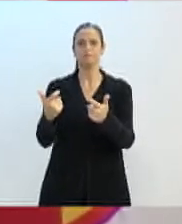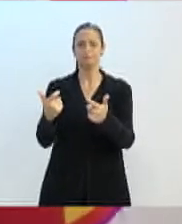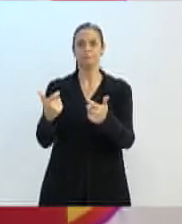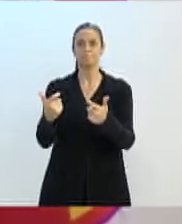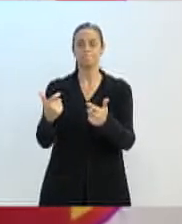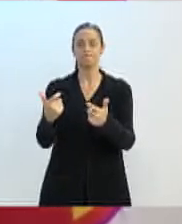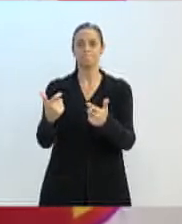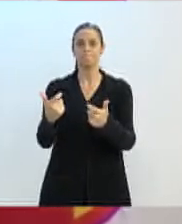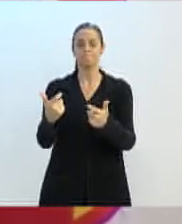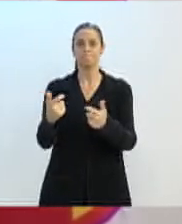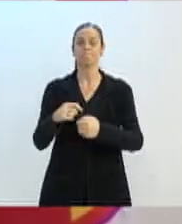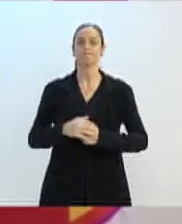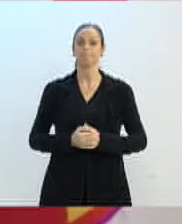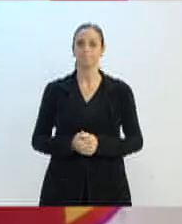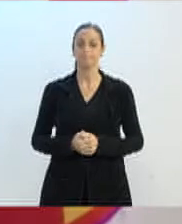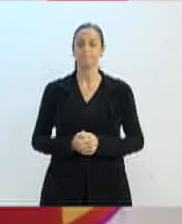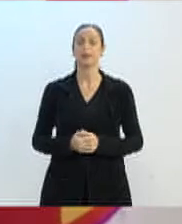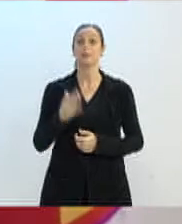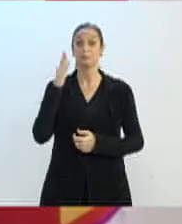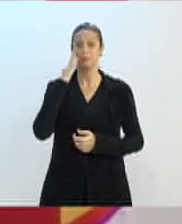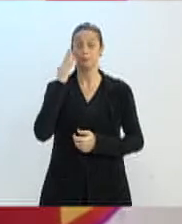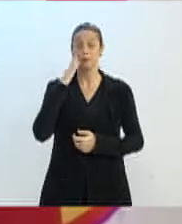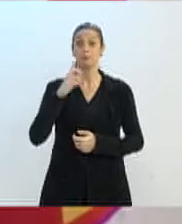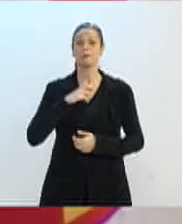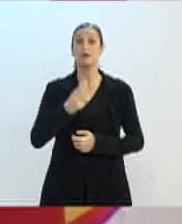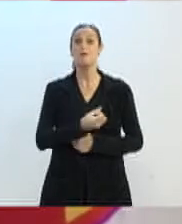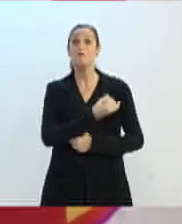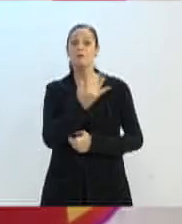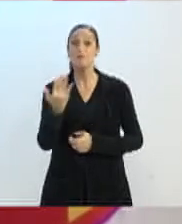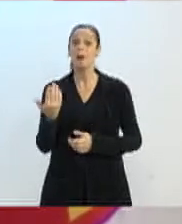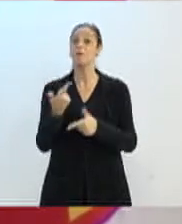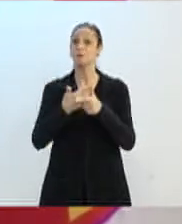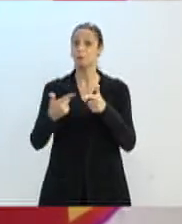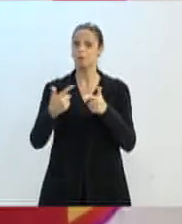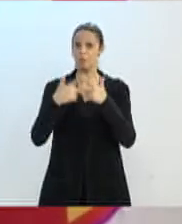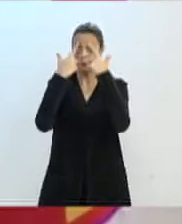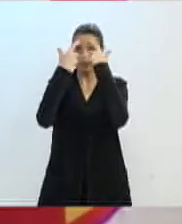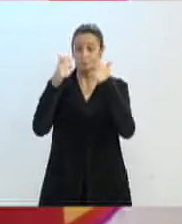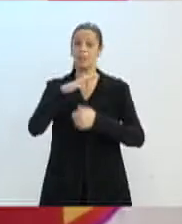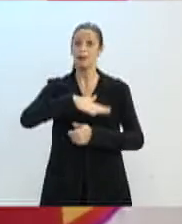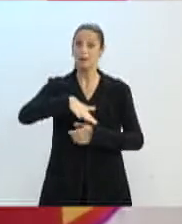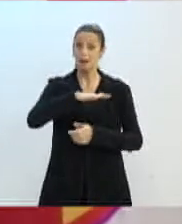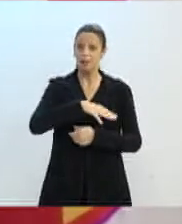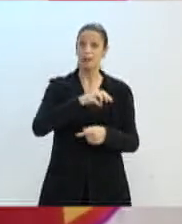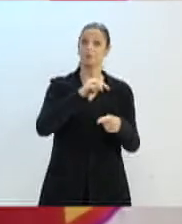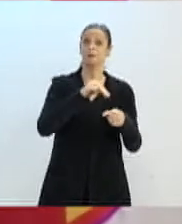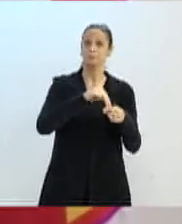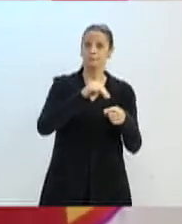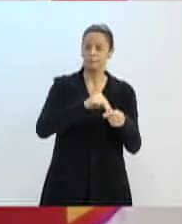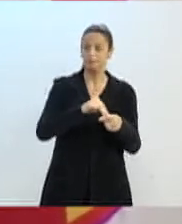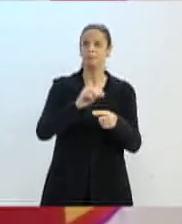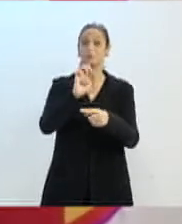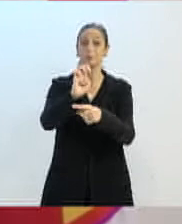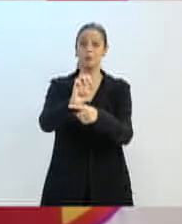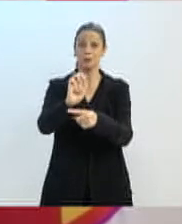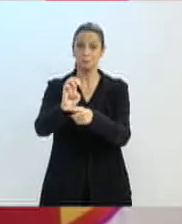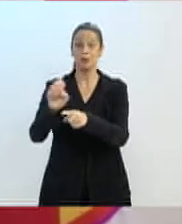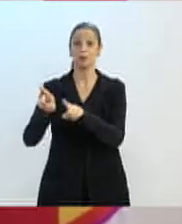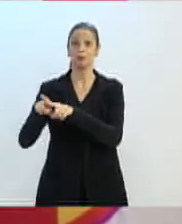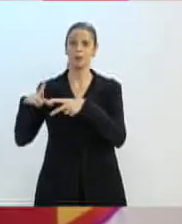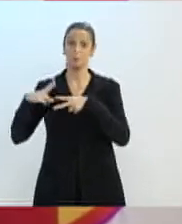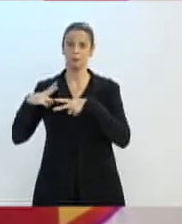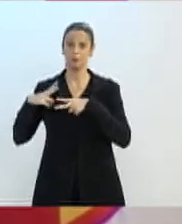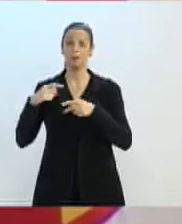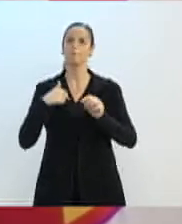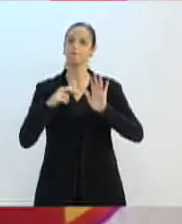infelizmente, muitas situações de violência na rede municipal, estadual e particular. Eu falo aqui enquanto